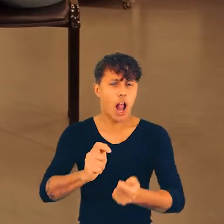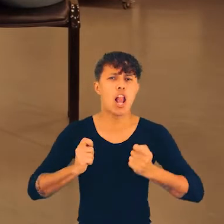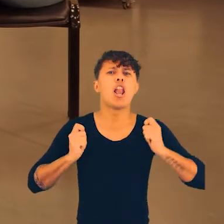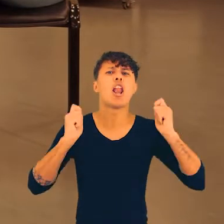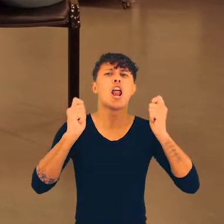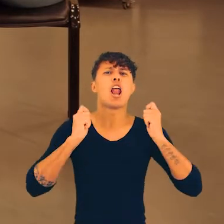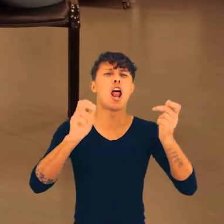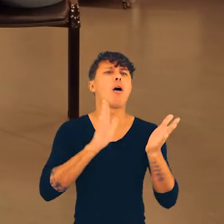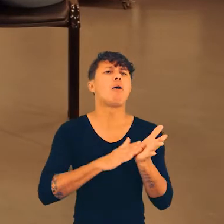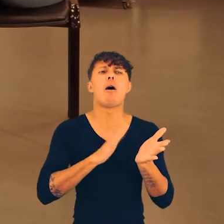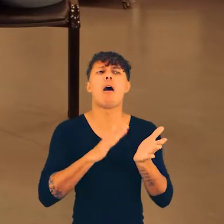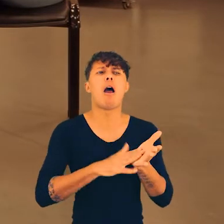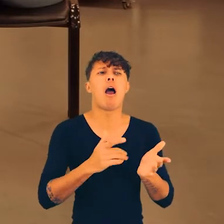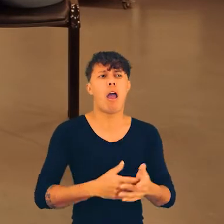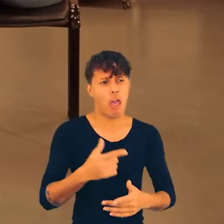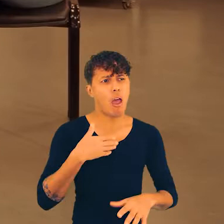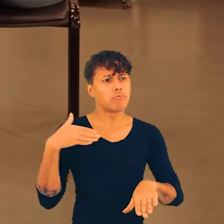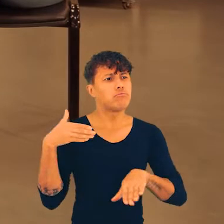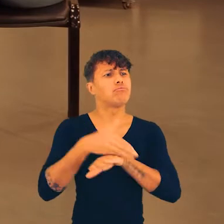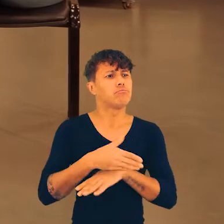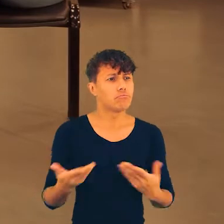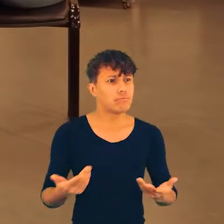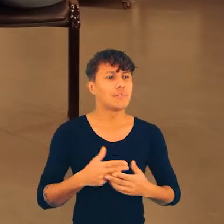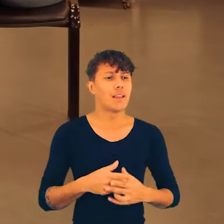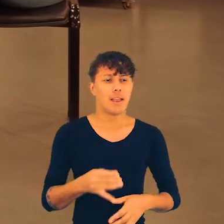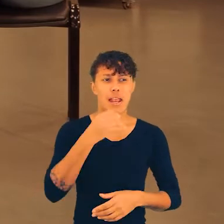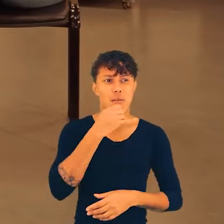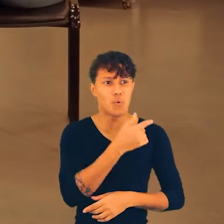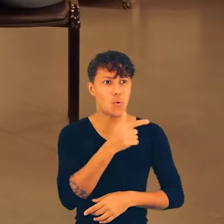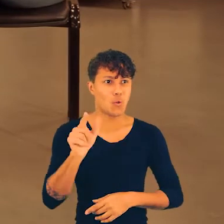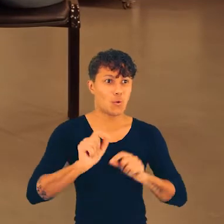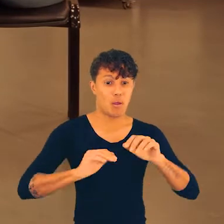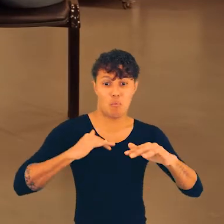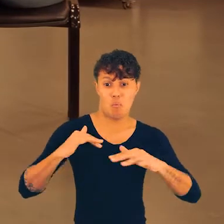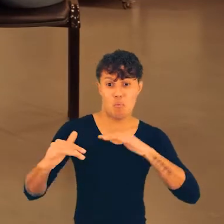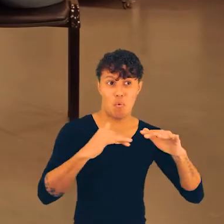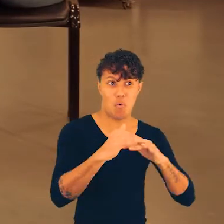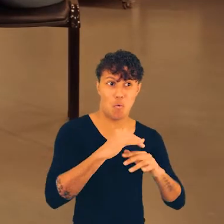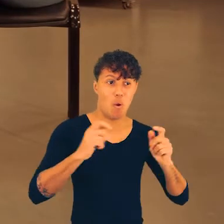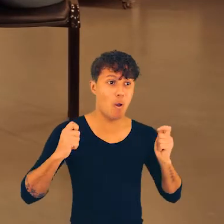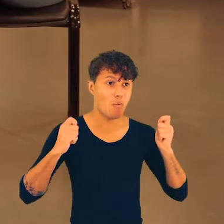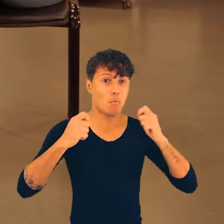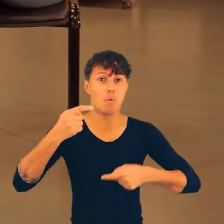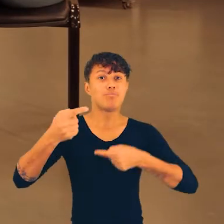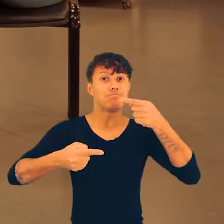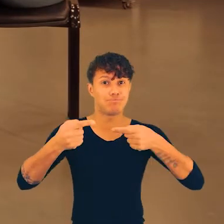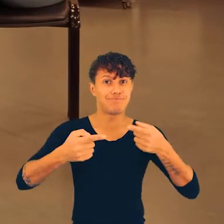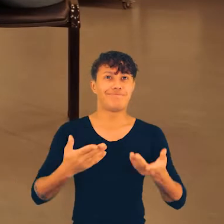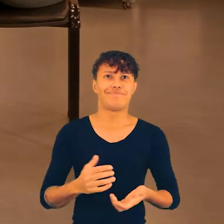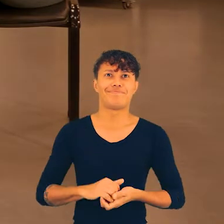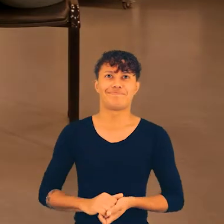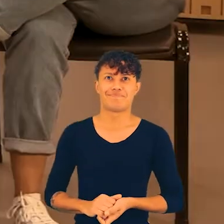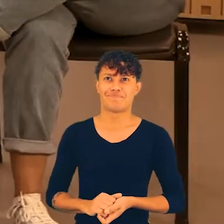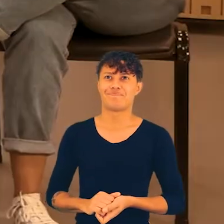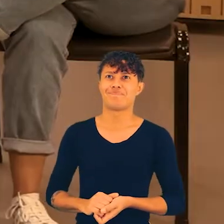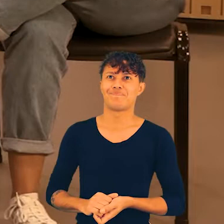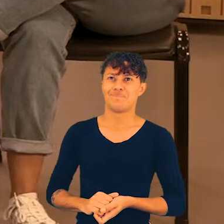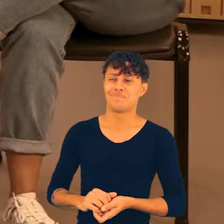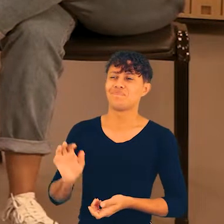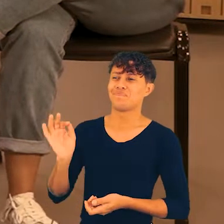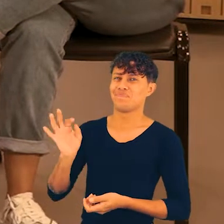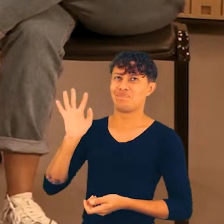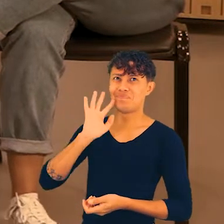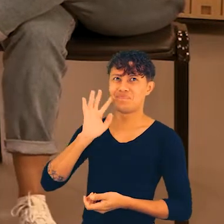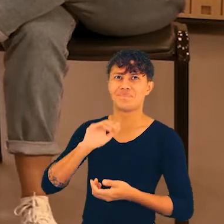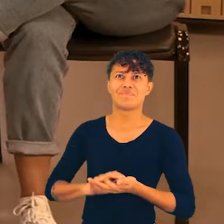reivindicando o nosso direito de participar. Esse é um outro exemplo de mobilização e de ativismo político, né? Sim,